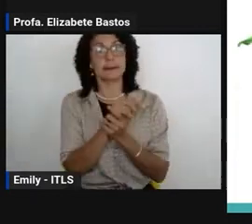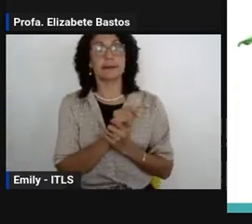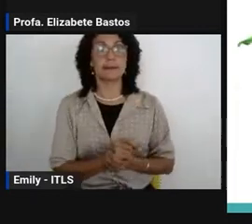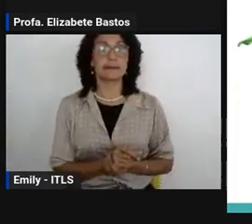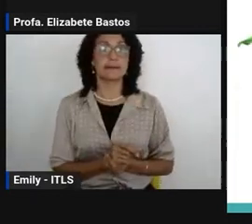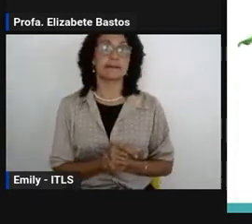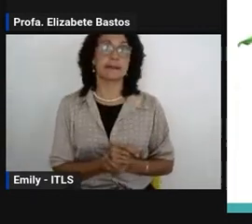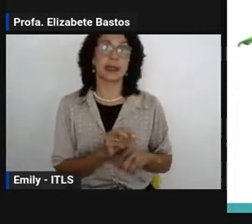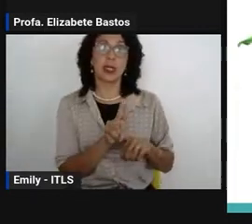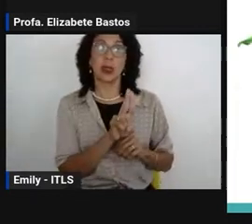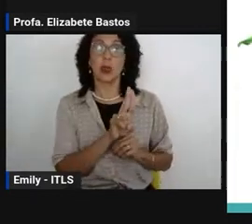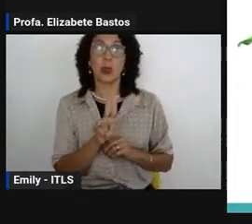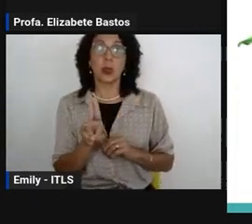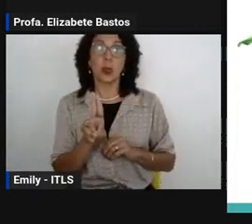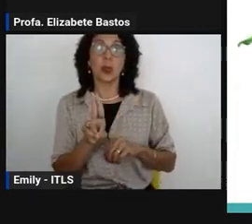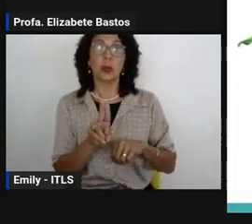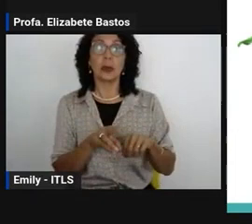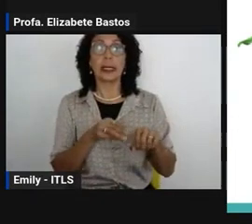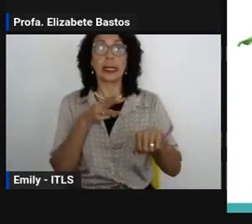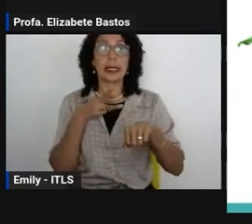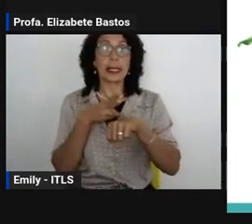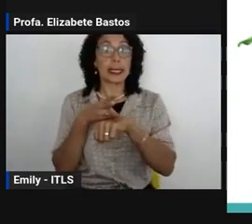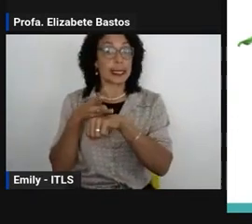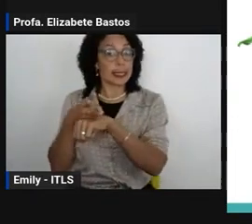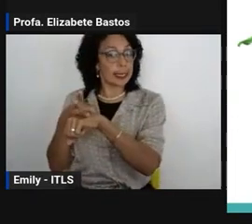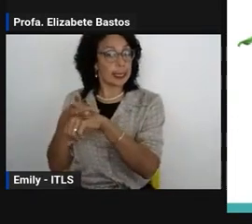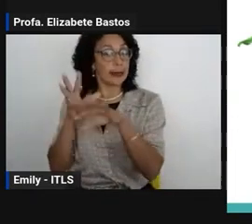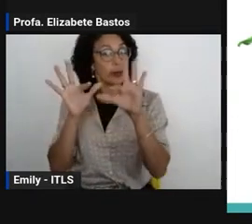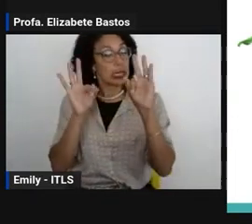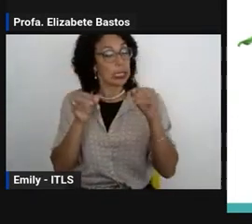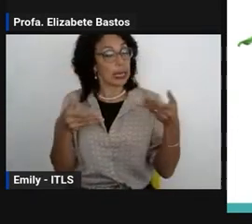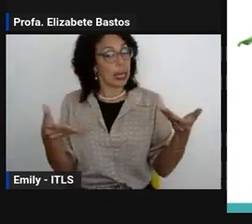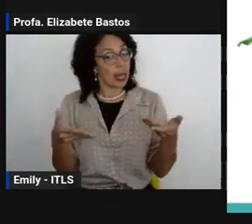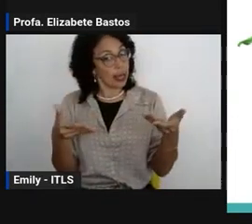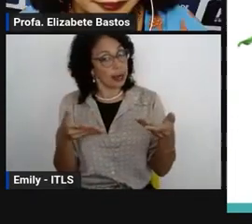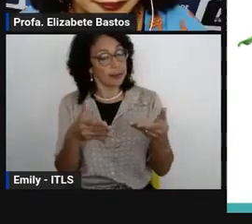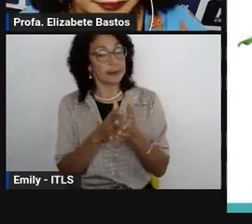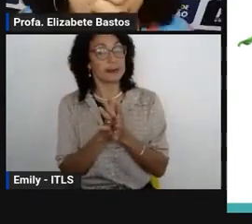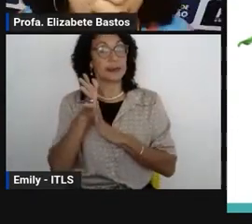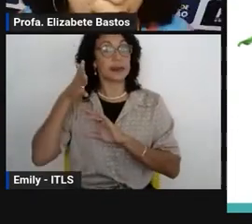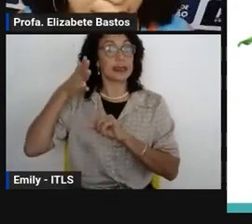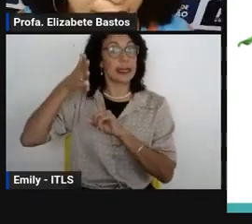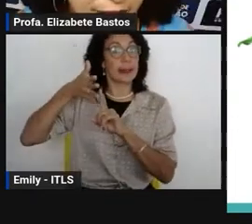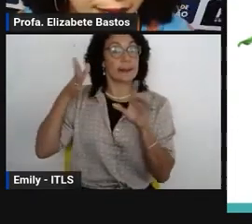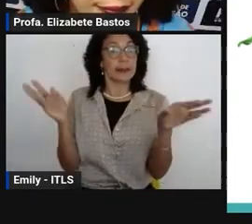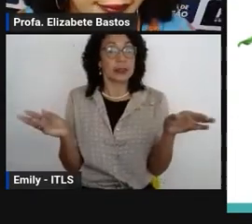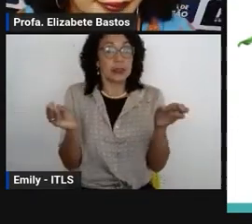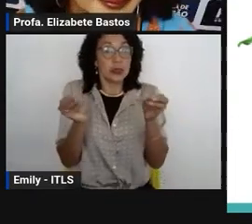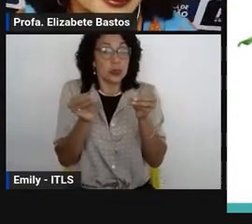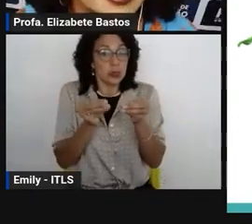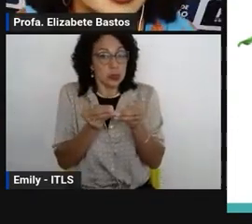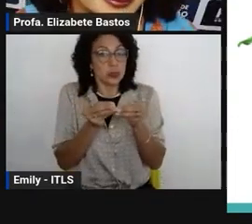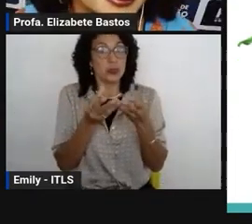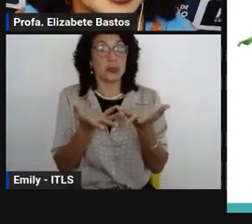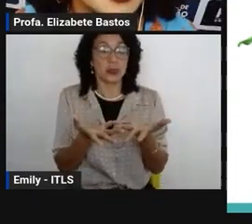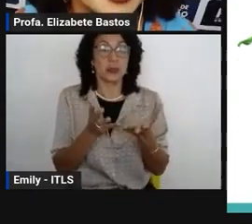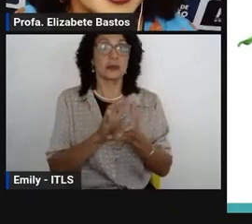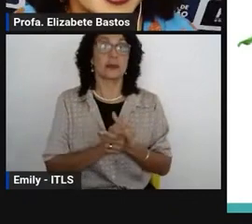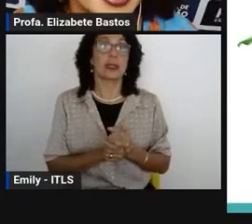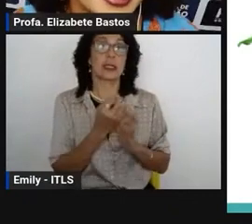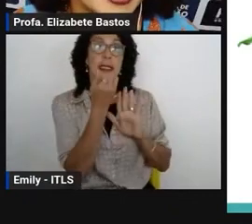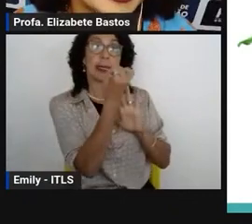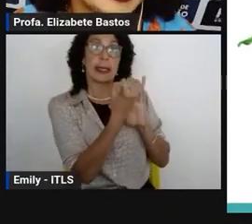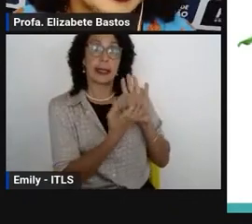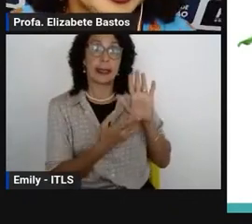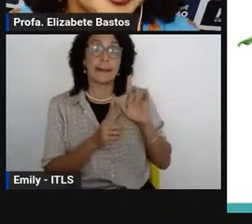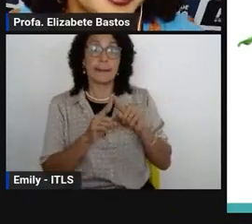Bom, nós encerramos a nossa participação por aqui, não é, Beth? mas